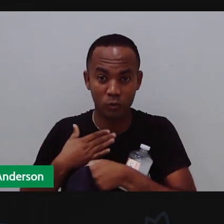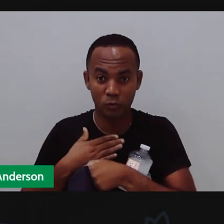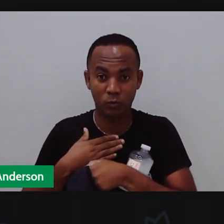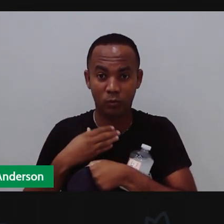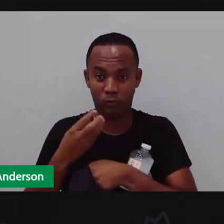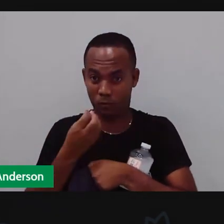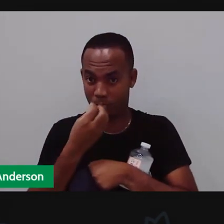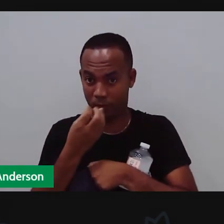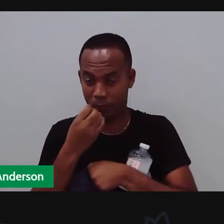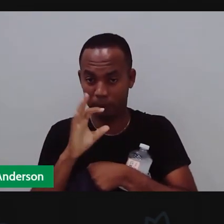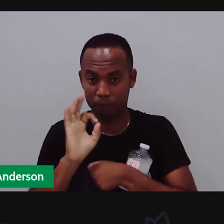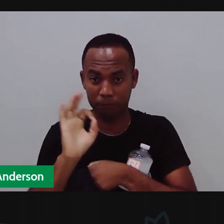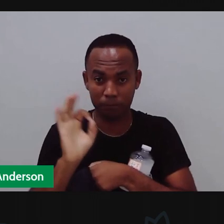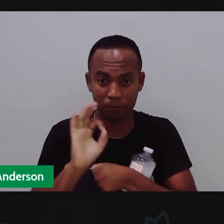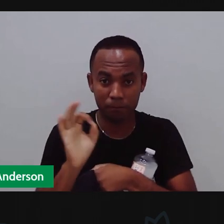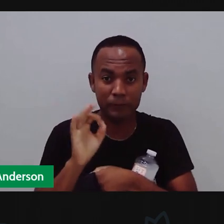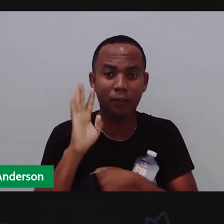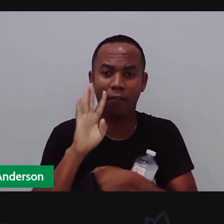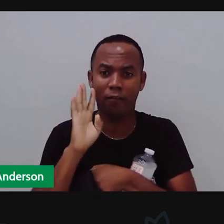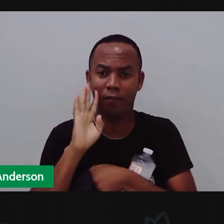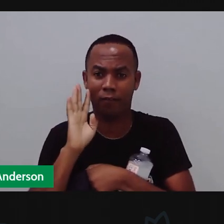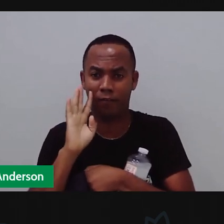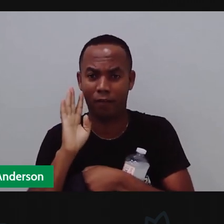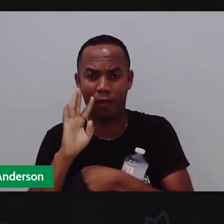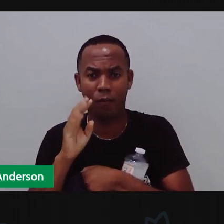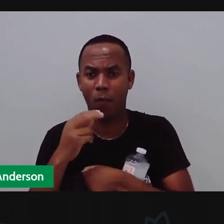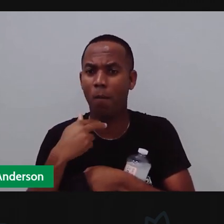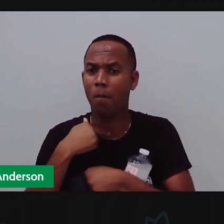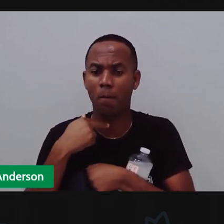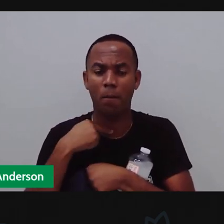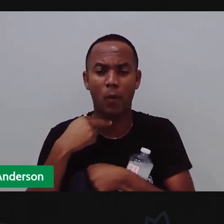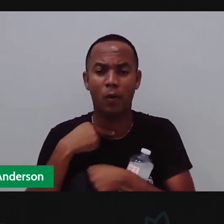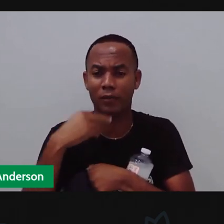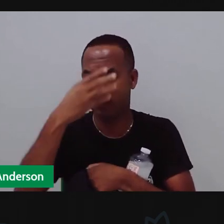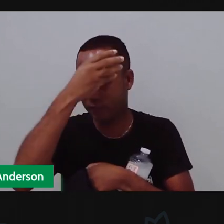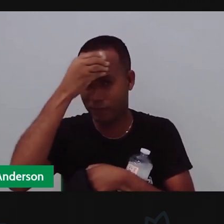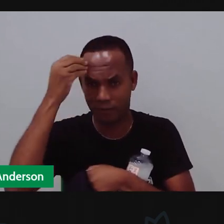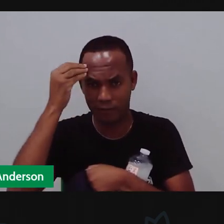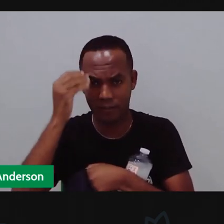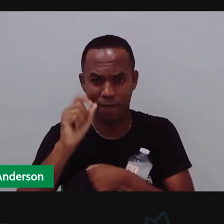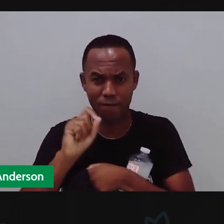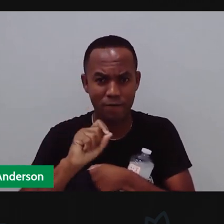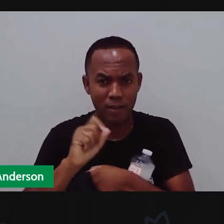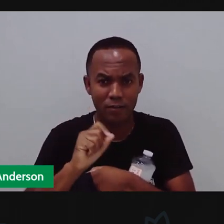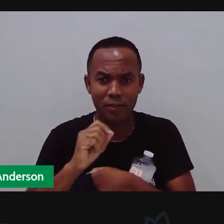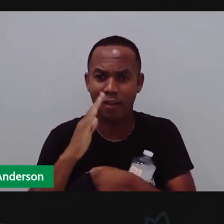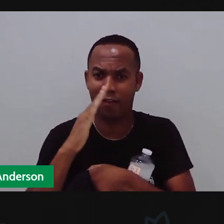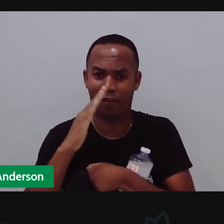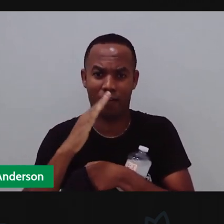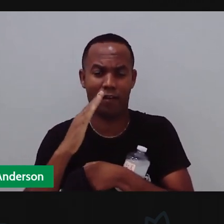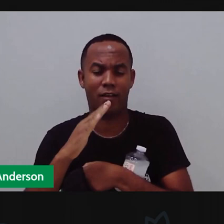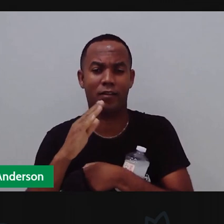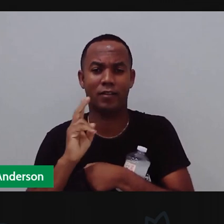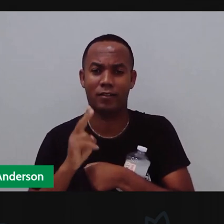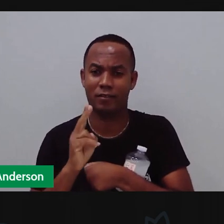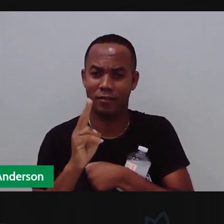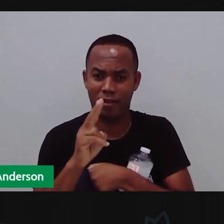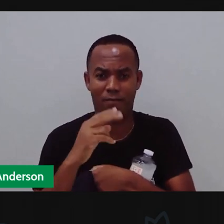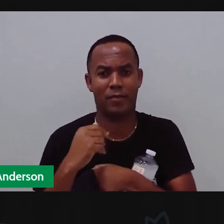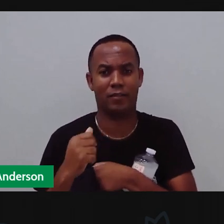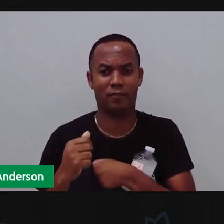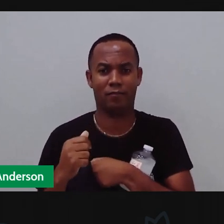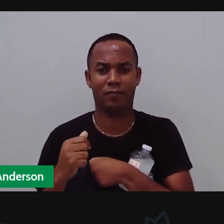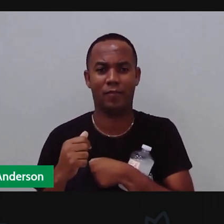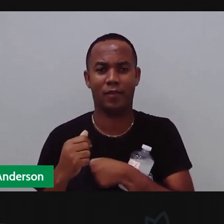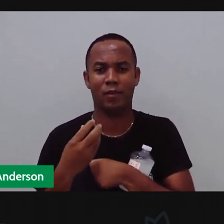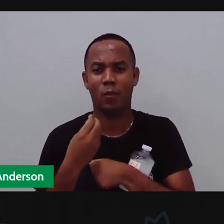calendário com a gente? Fantástico, né? Não deixem de fazer. Tá? Anderson, como sempre. Vai levar o calendário pra casa. Porque